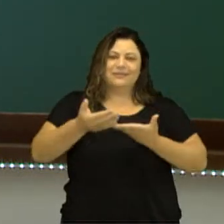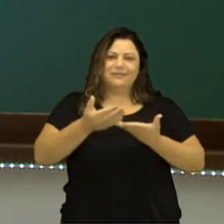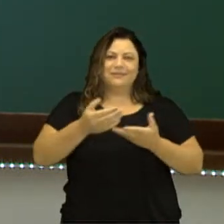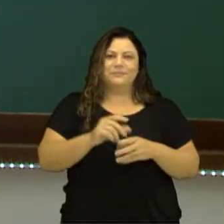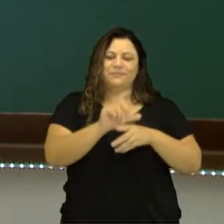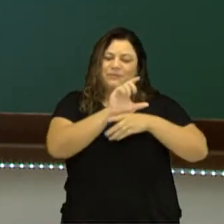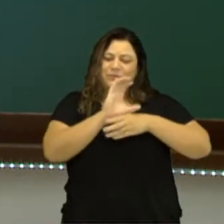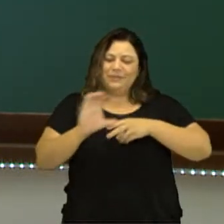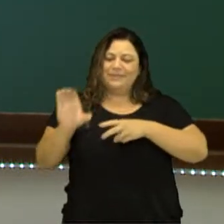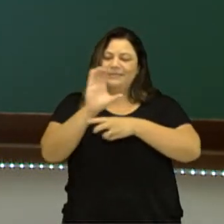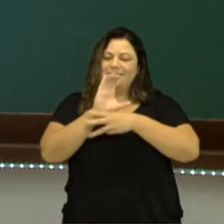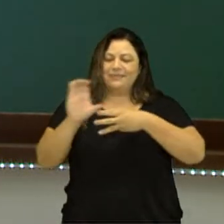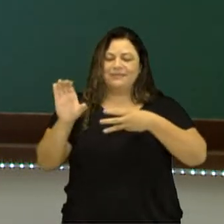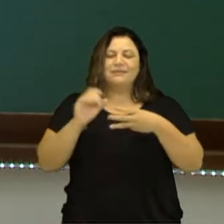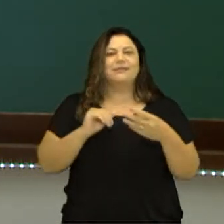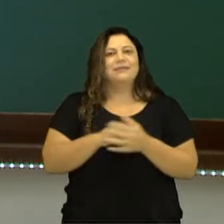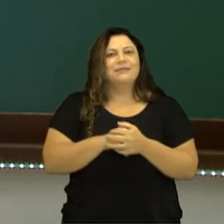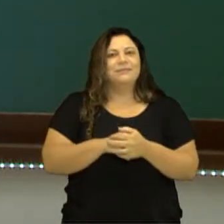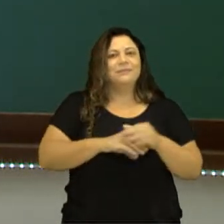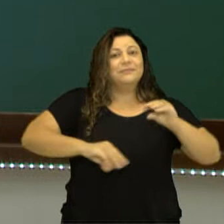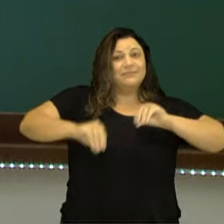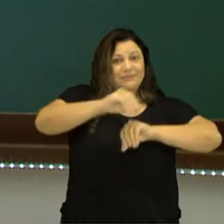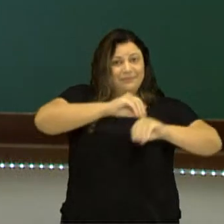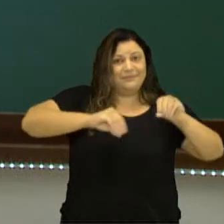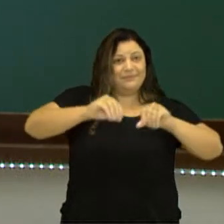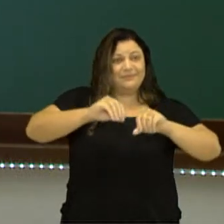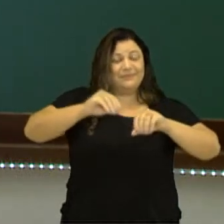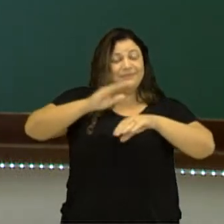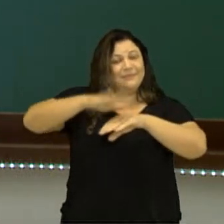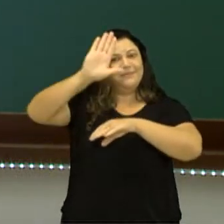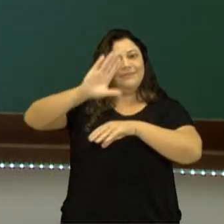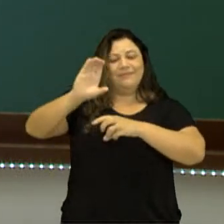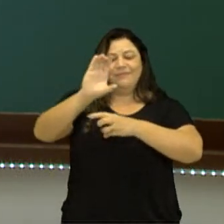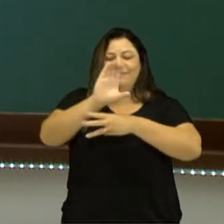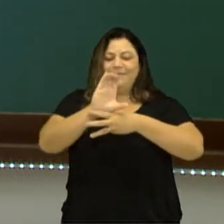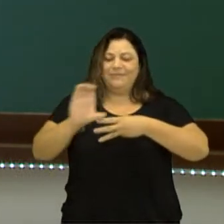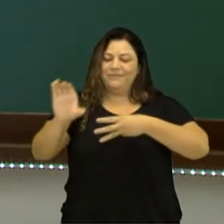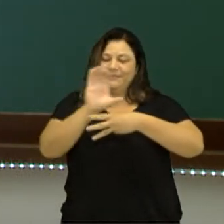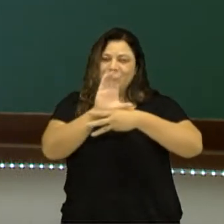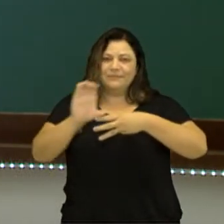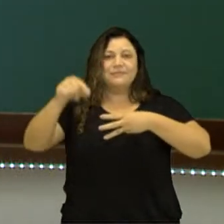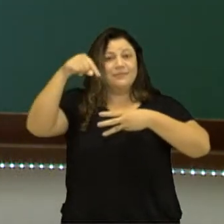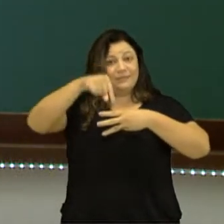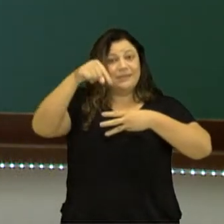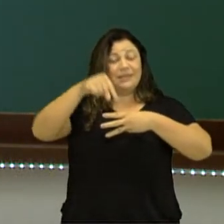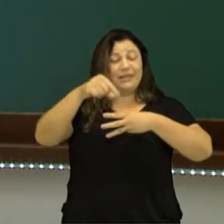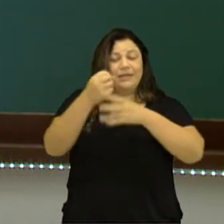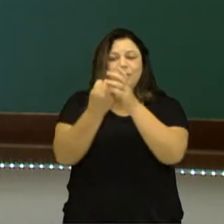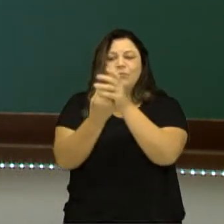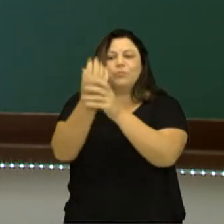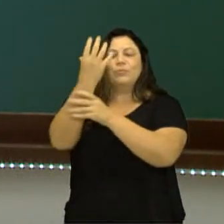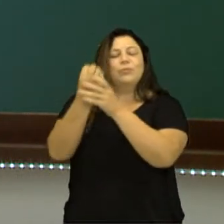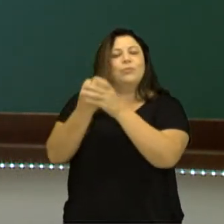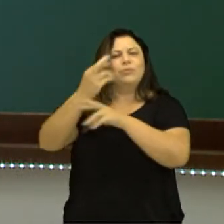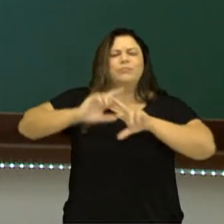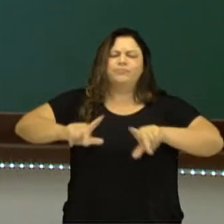esta camada. A crosta terrestre, então, é a camada mais superficial e é formada por